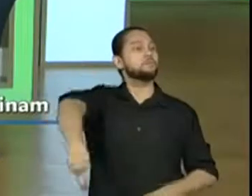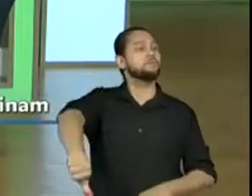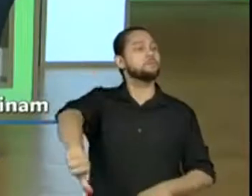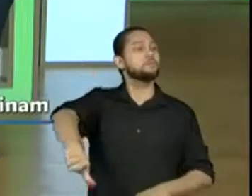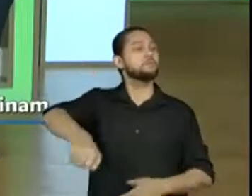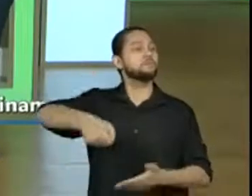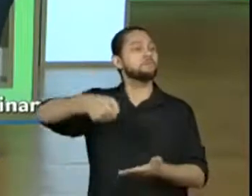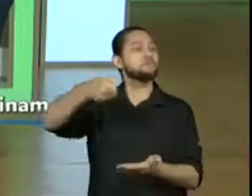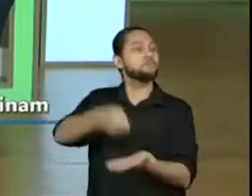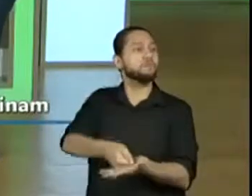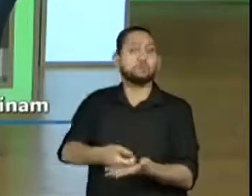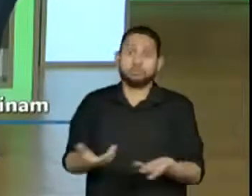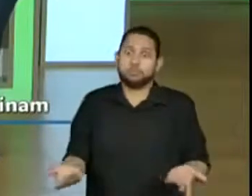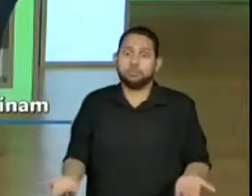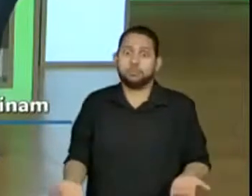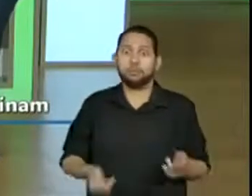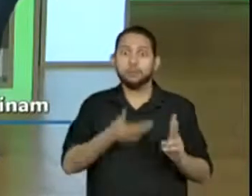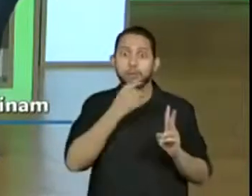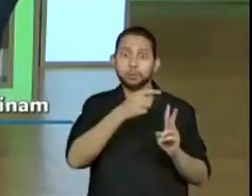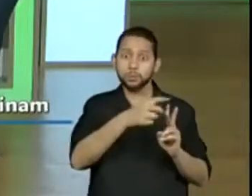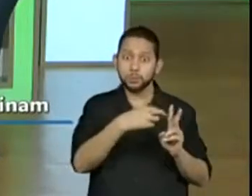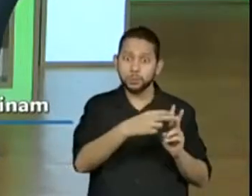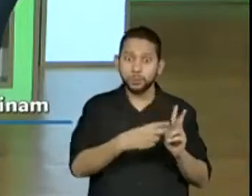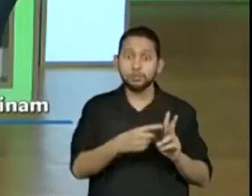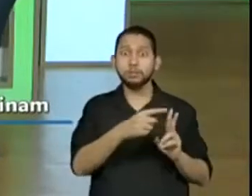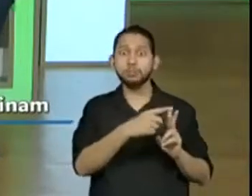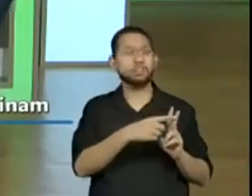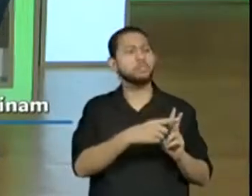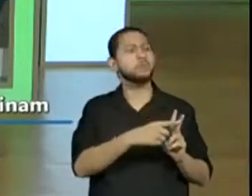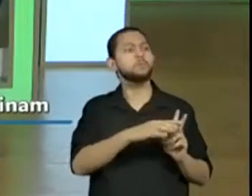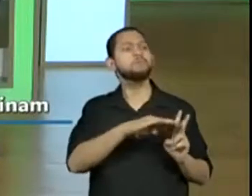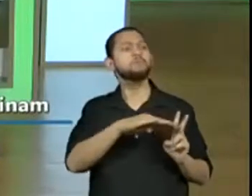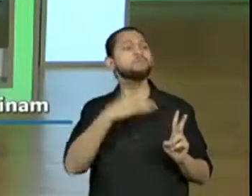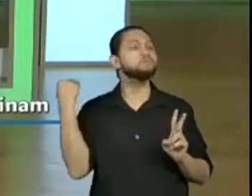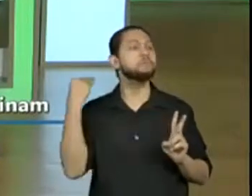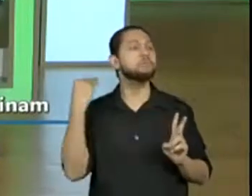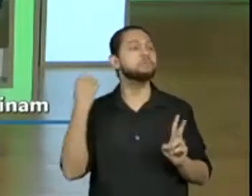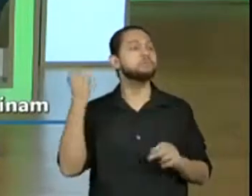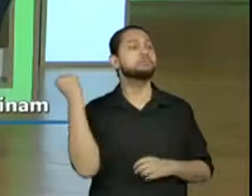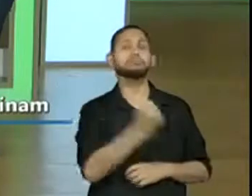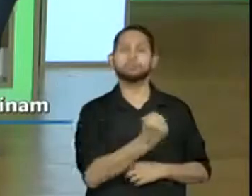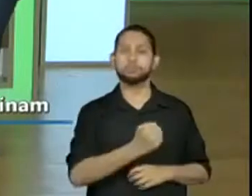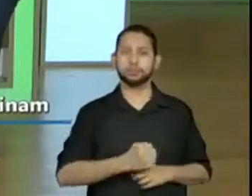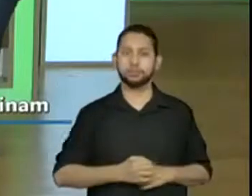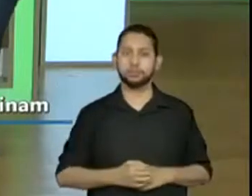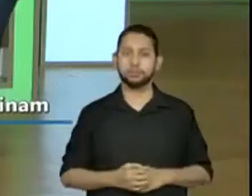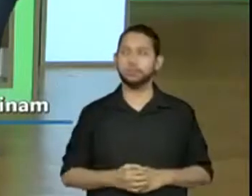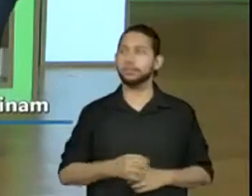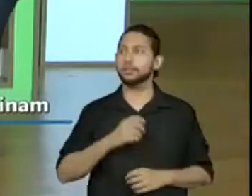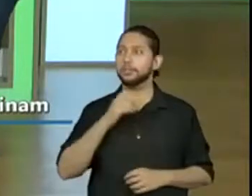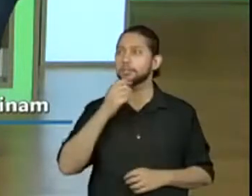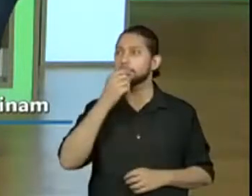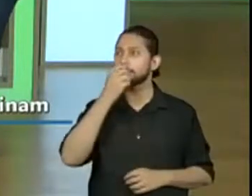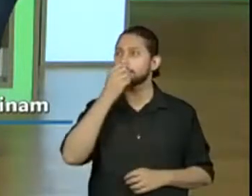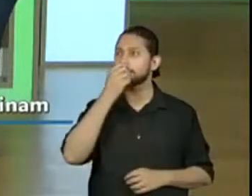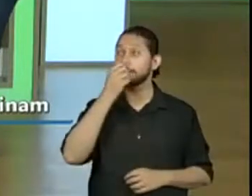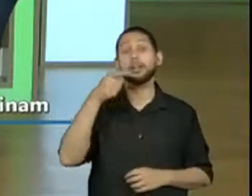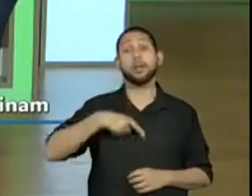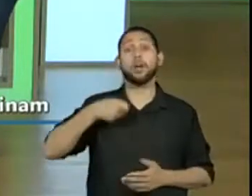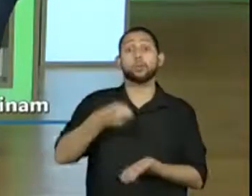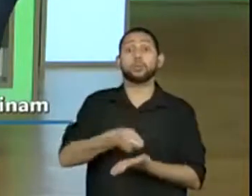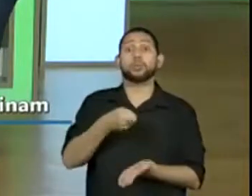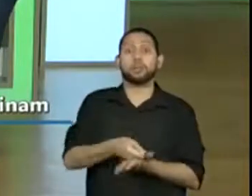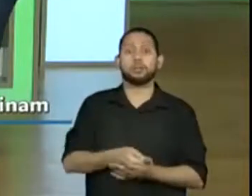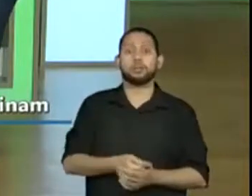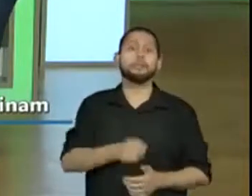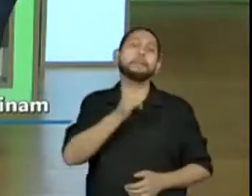Por causa da atitude dele, cabe todos esses adjetivos. E a professora Maria de Lourdes até diria autoritário. Pode ser, porque se